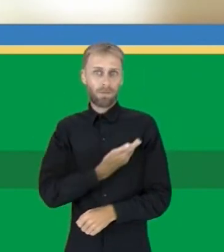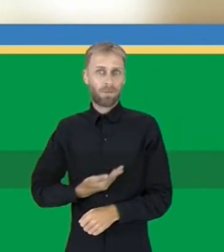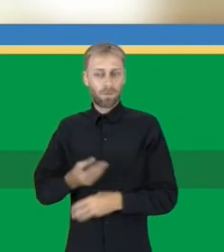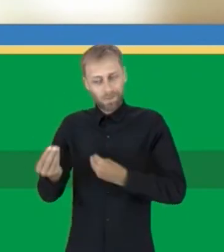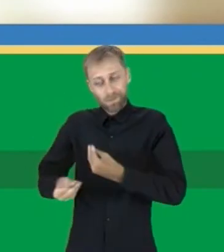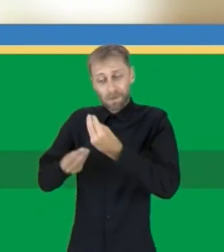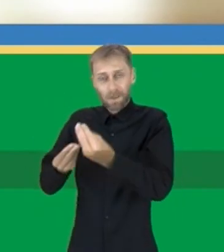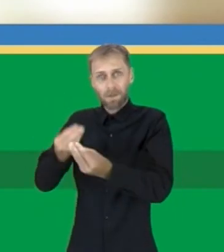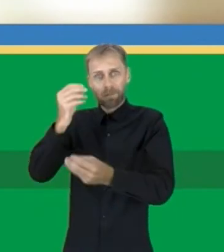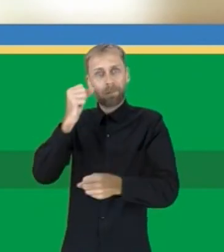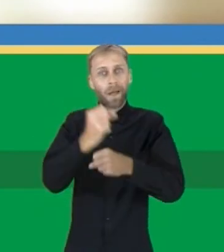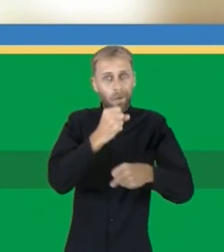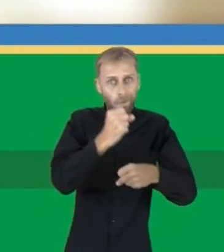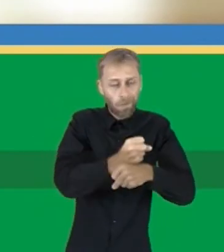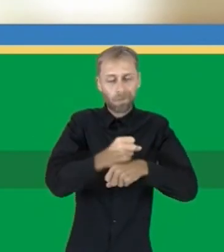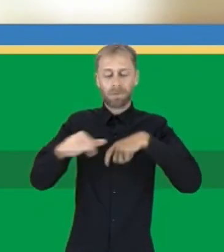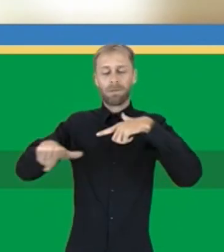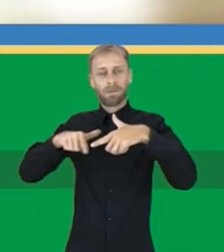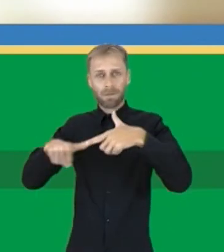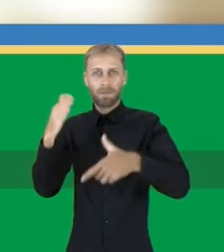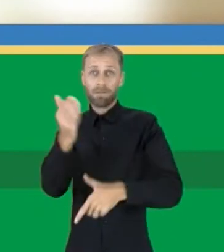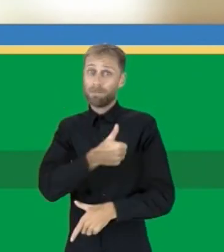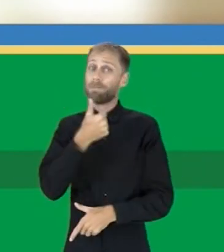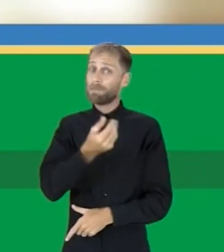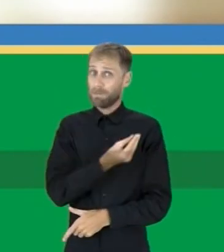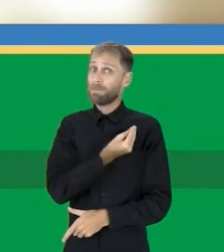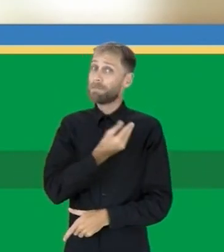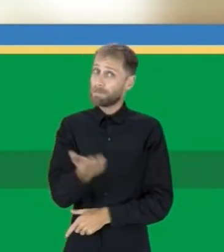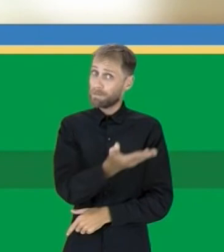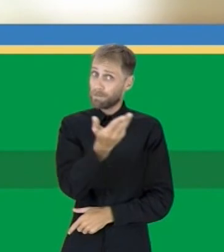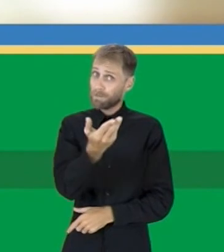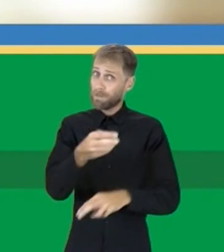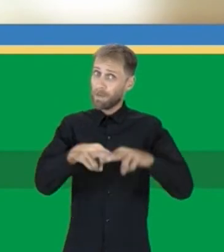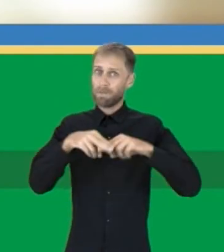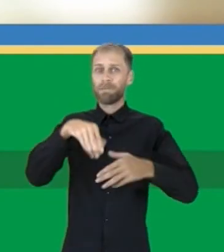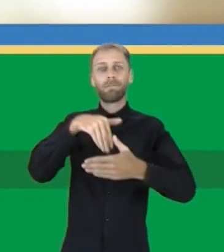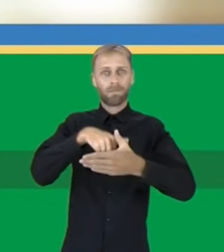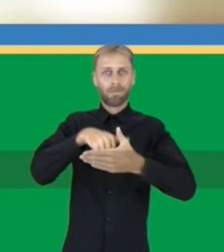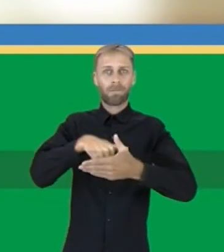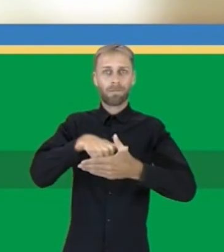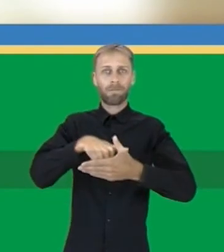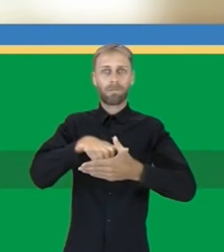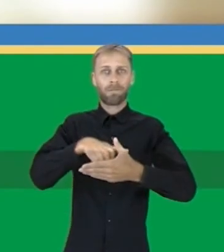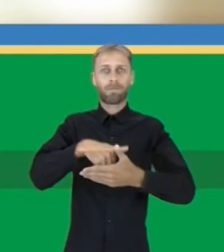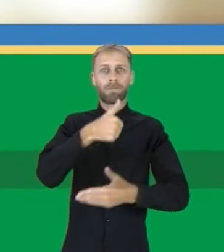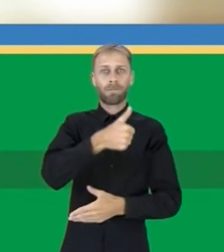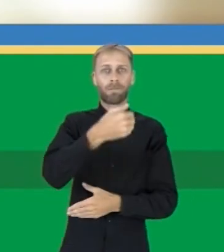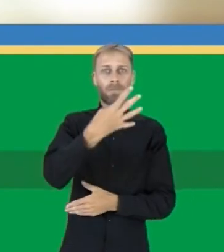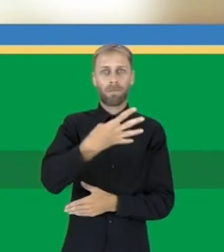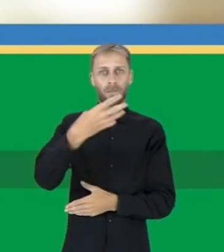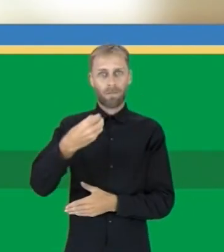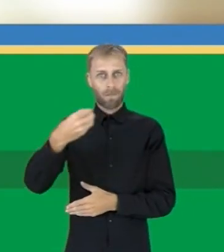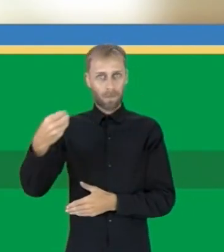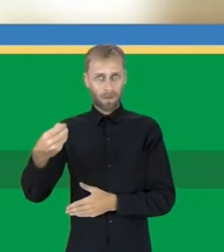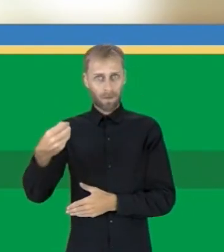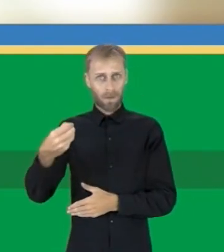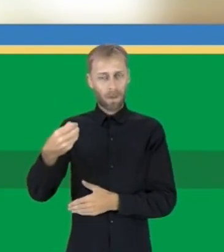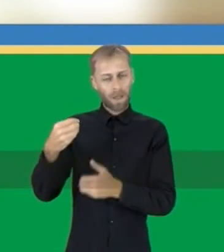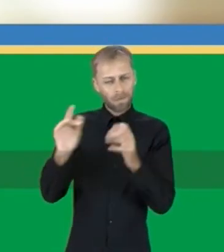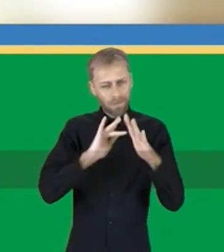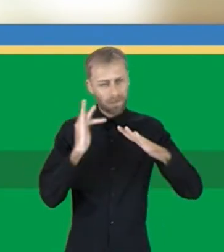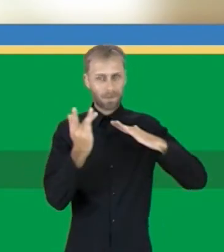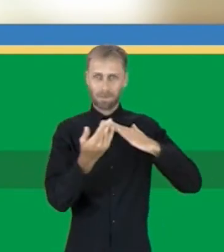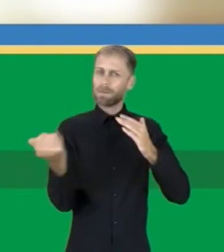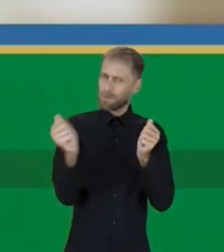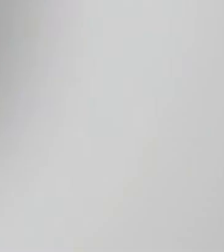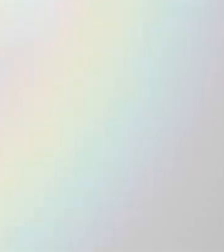Destinados para obras Serviços Que vão melhorar a sua vida Para deputado federal Milton Neres 1400 Me